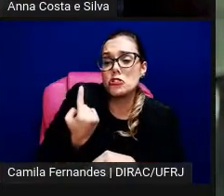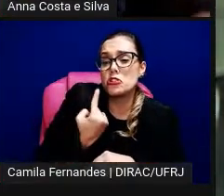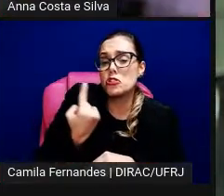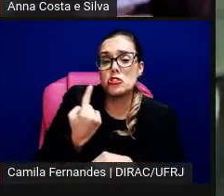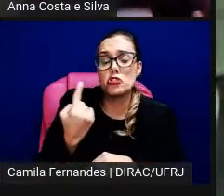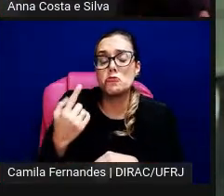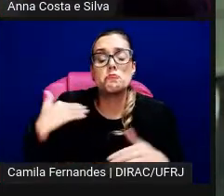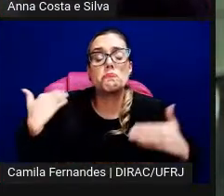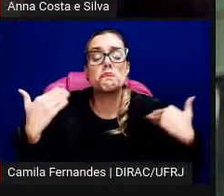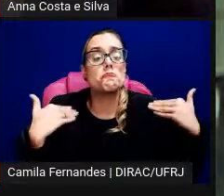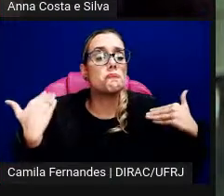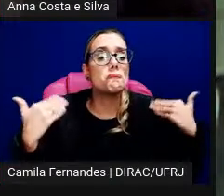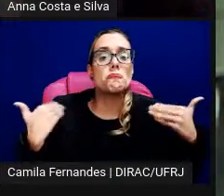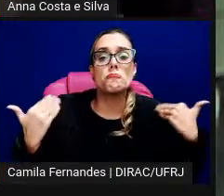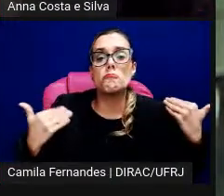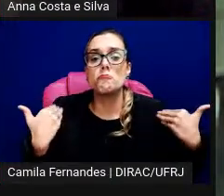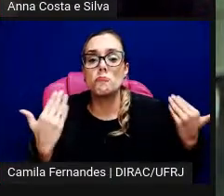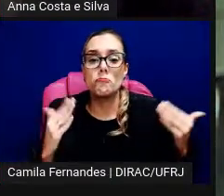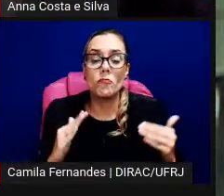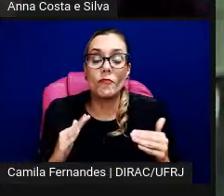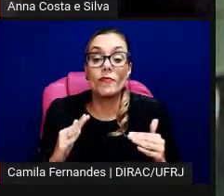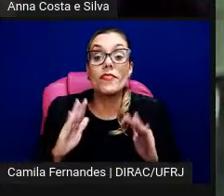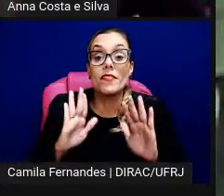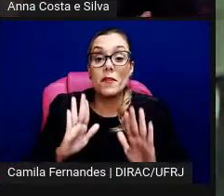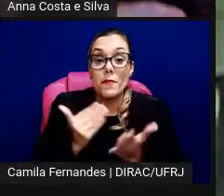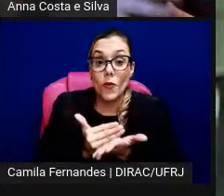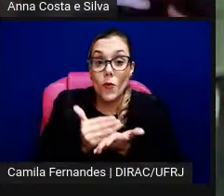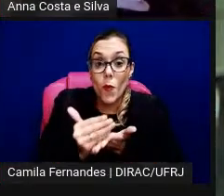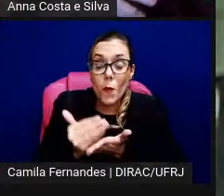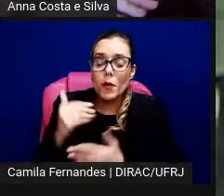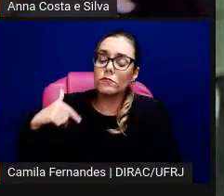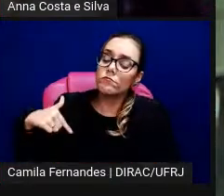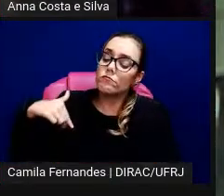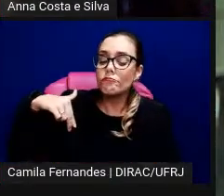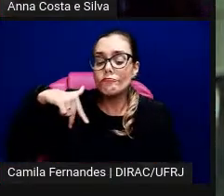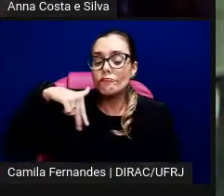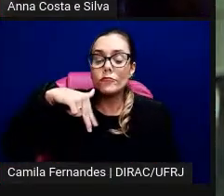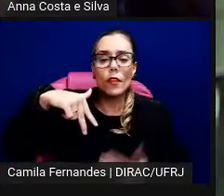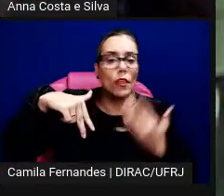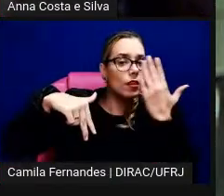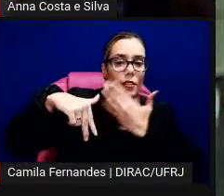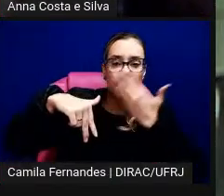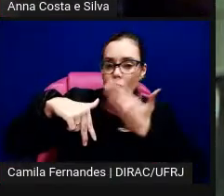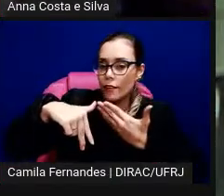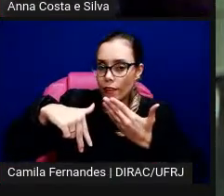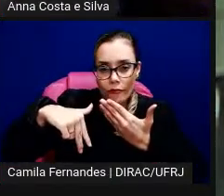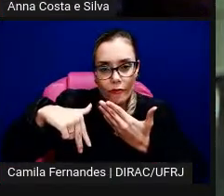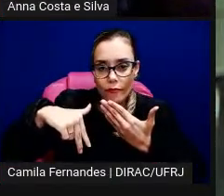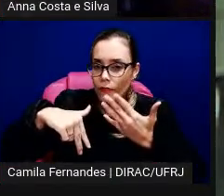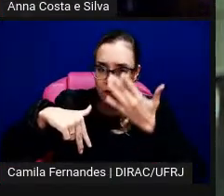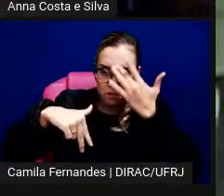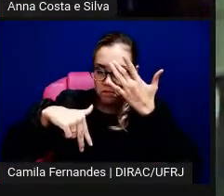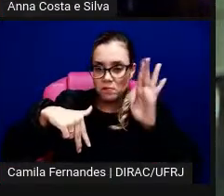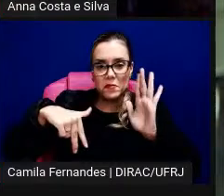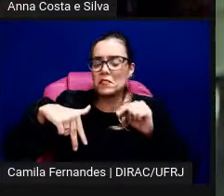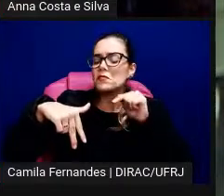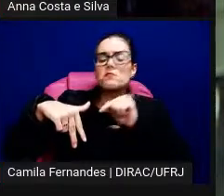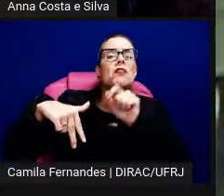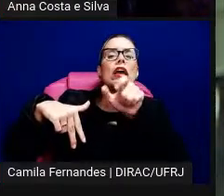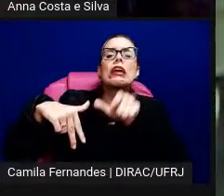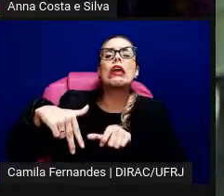que começa de forma invisível no espaço expositivo, ninguém sabe também que aquelas quatro pessoas estão ali